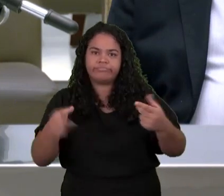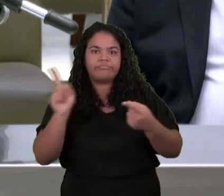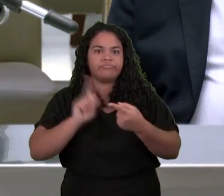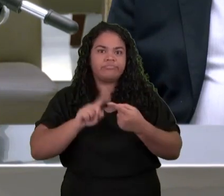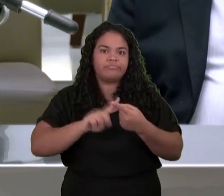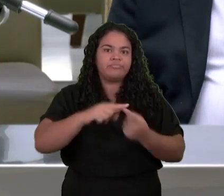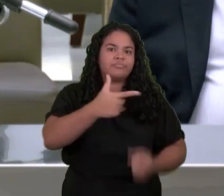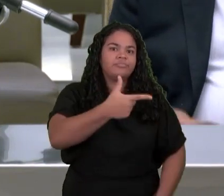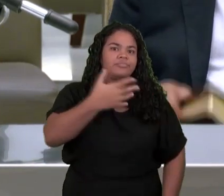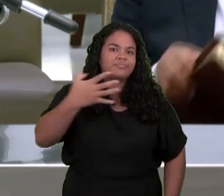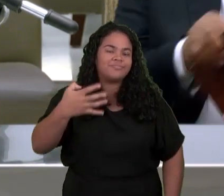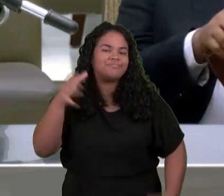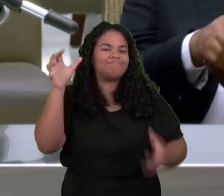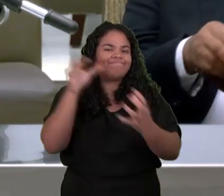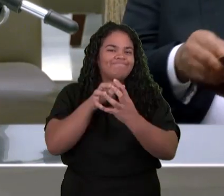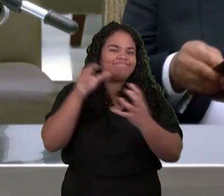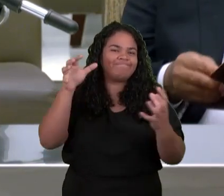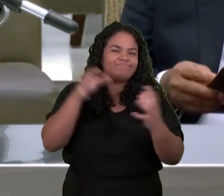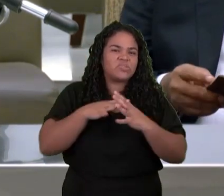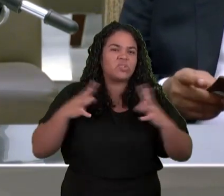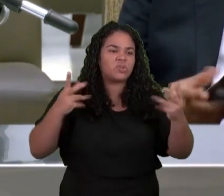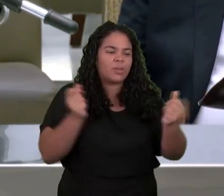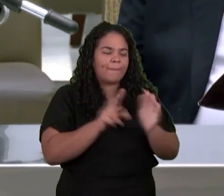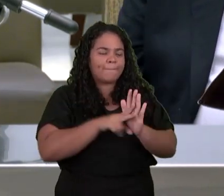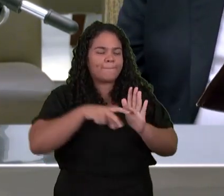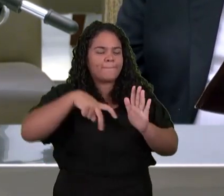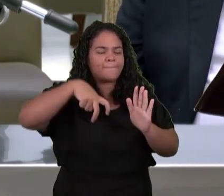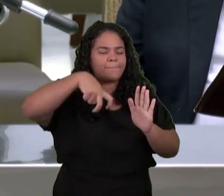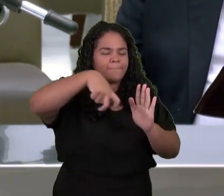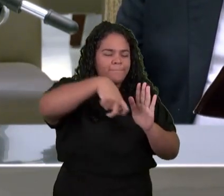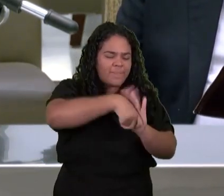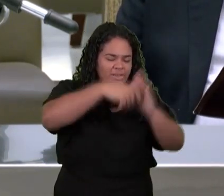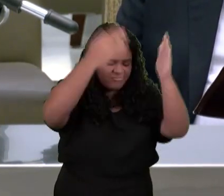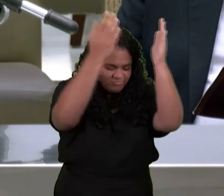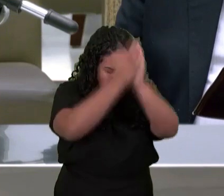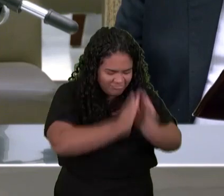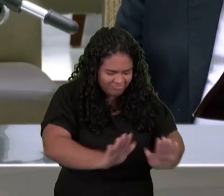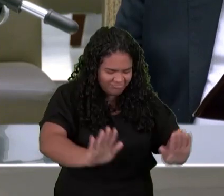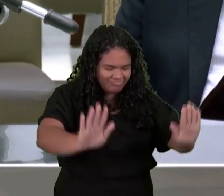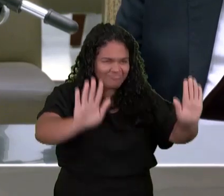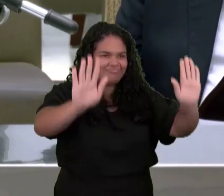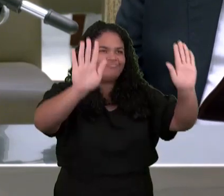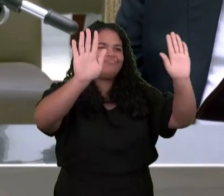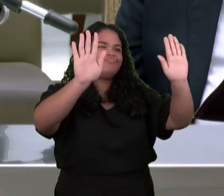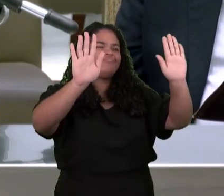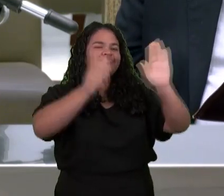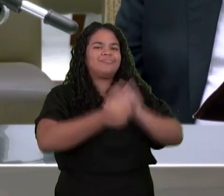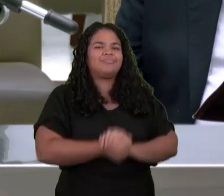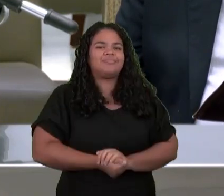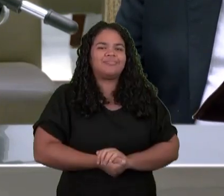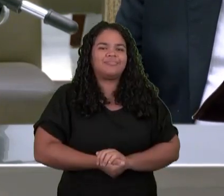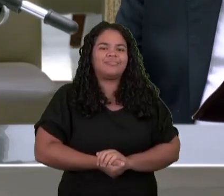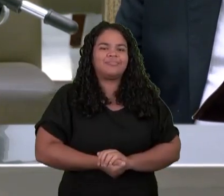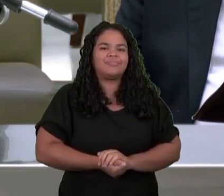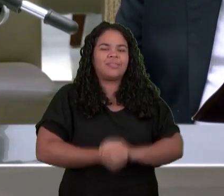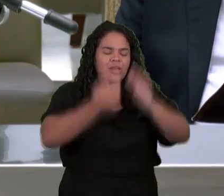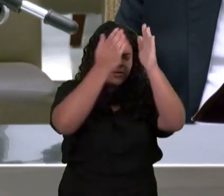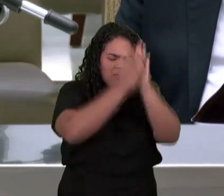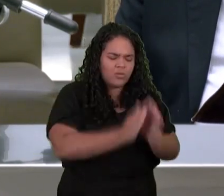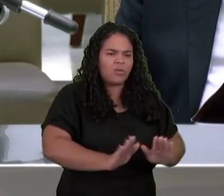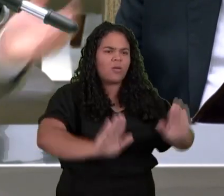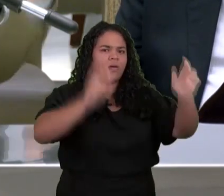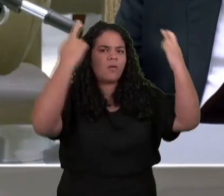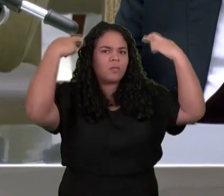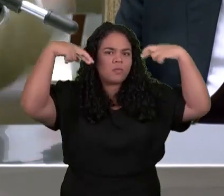Anciãos Prostraram-se Diante De quem? Do cordeiro Tendo